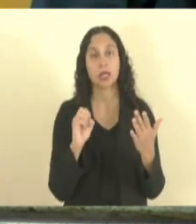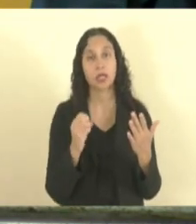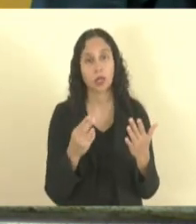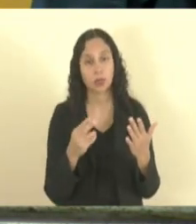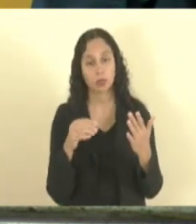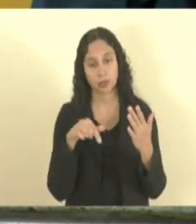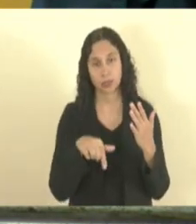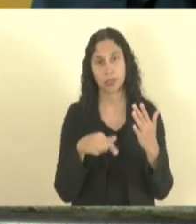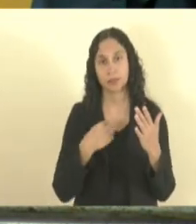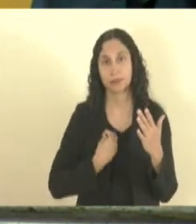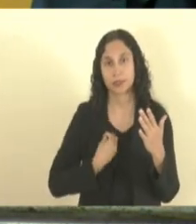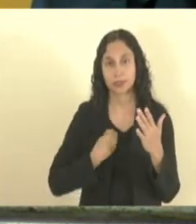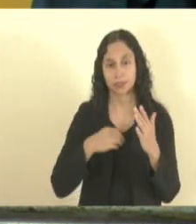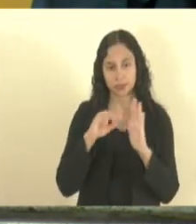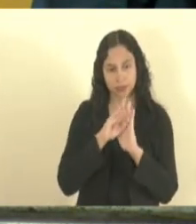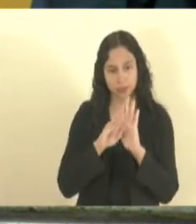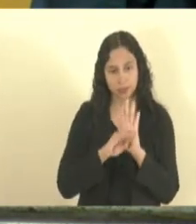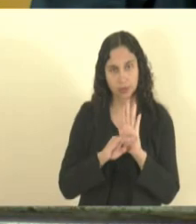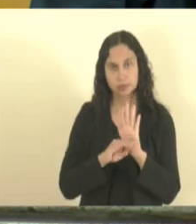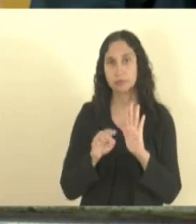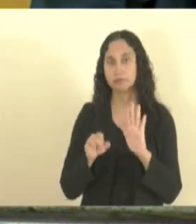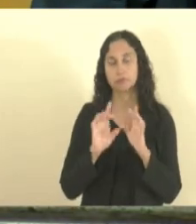mais uma vez agradecer o presidente